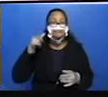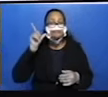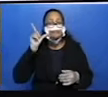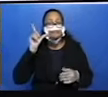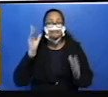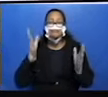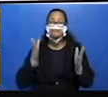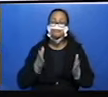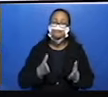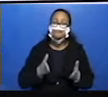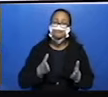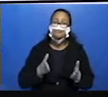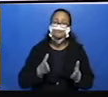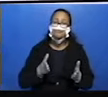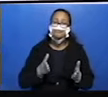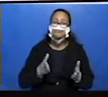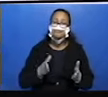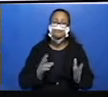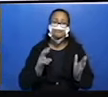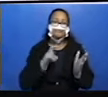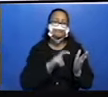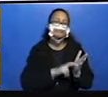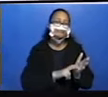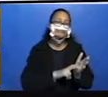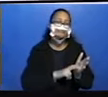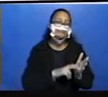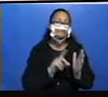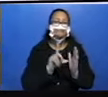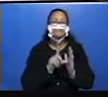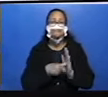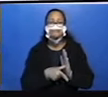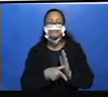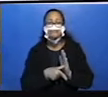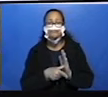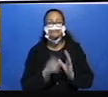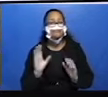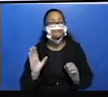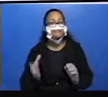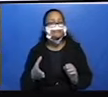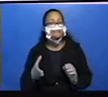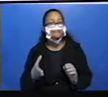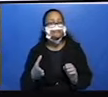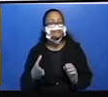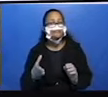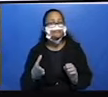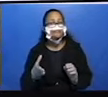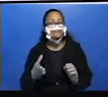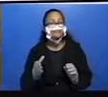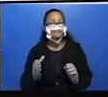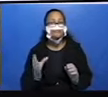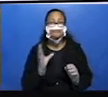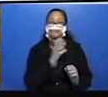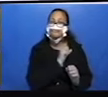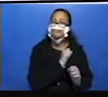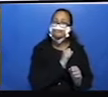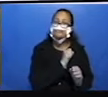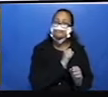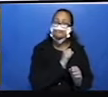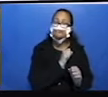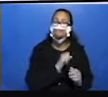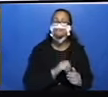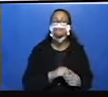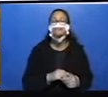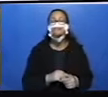Hoje? Aconteceu de manhã? Depois? Já? Imediatamente? Ou logo?